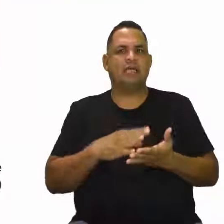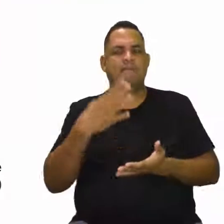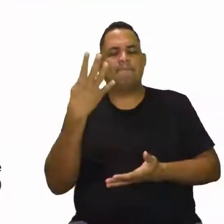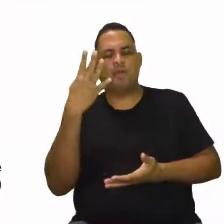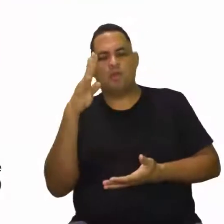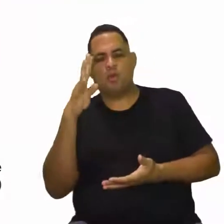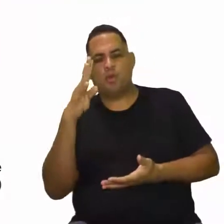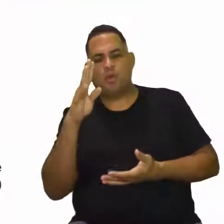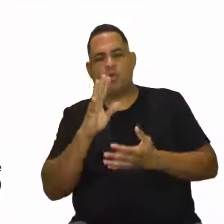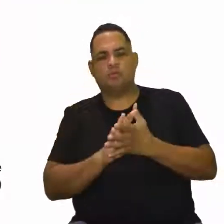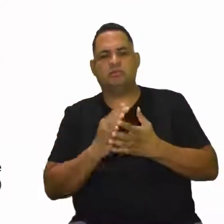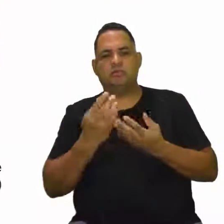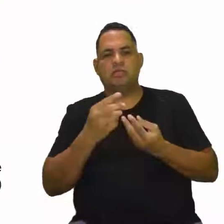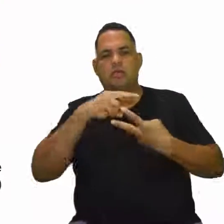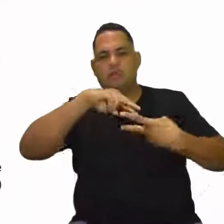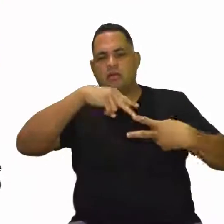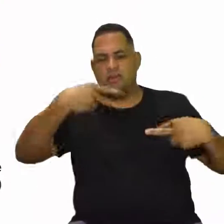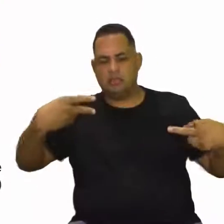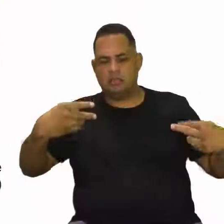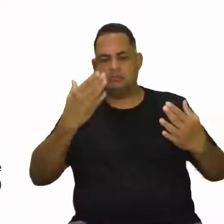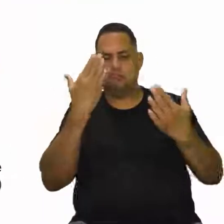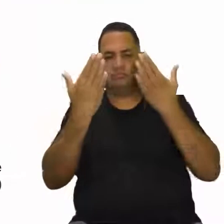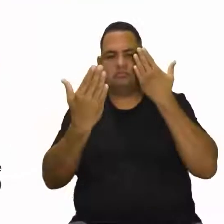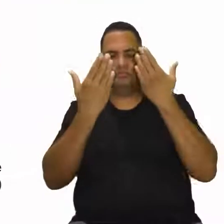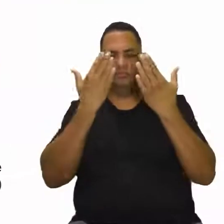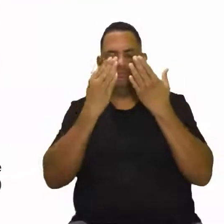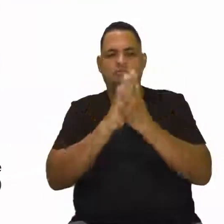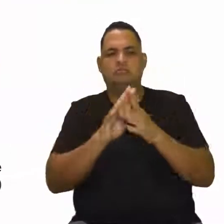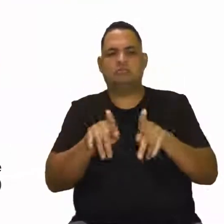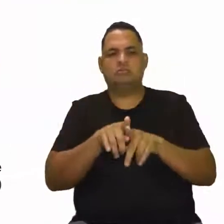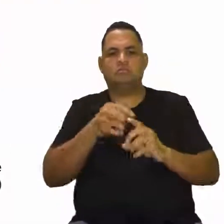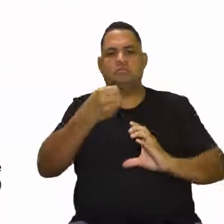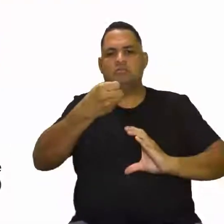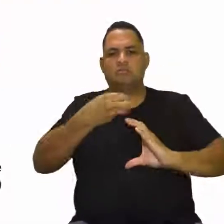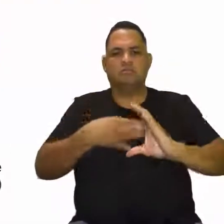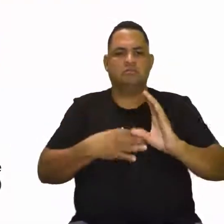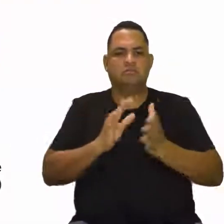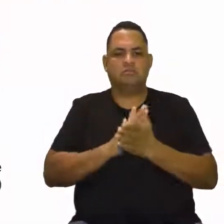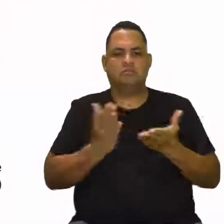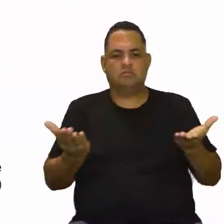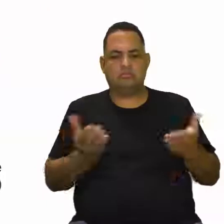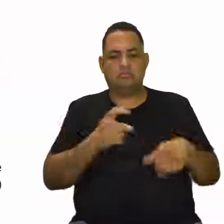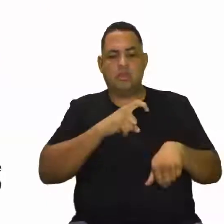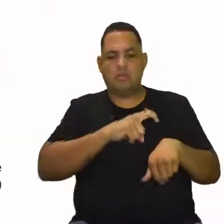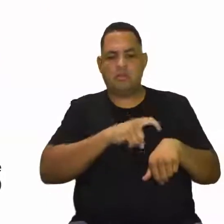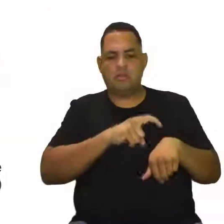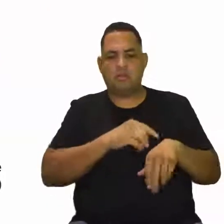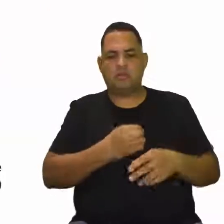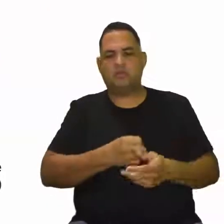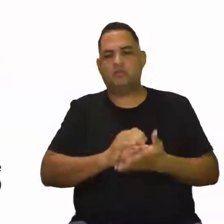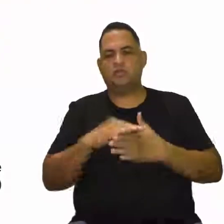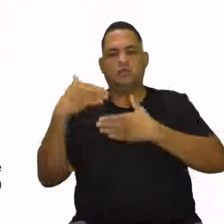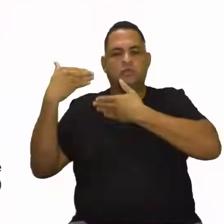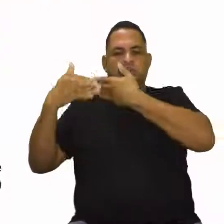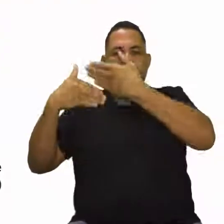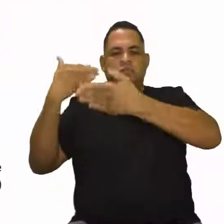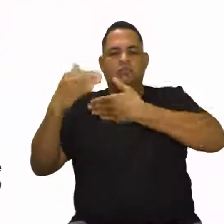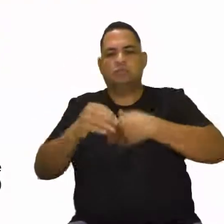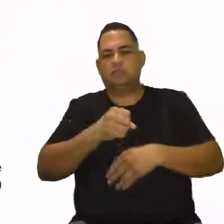biológicos, a genética e psicológicos, que são característicos desse momento aí do envelhecimento, certo?